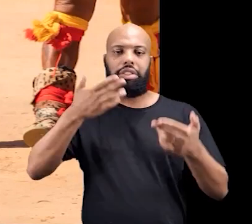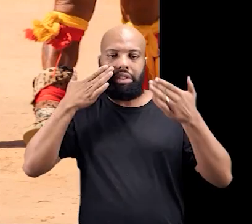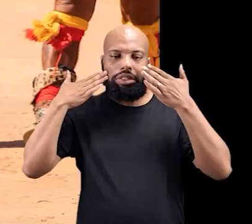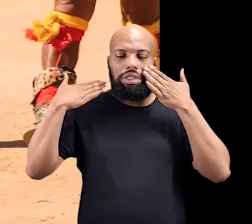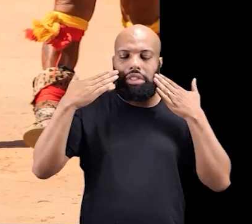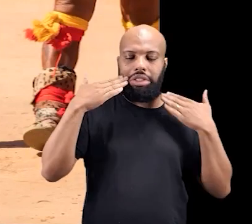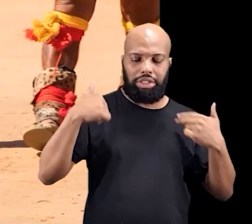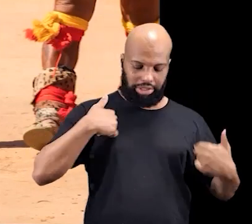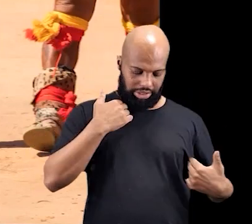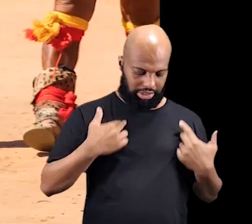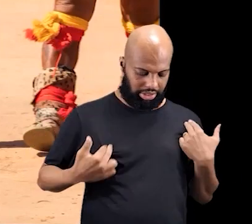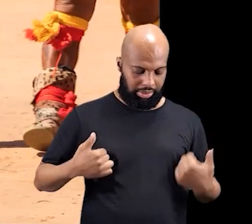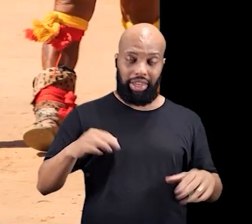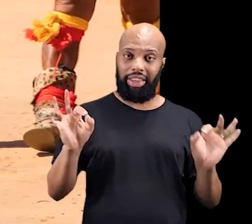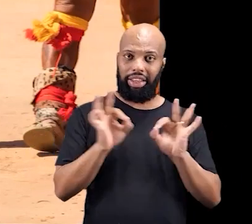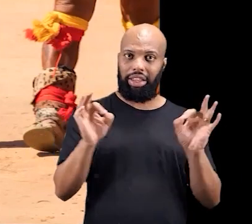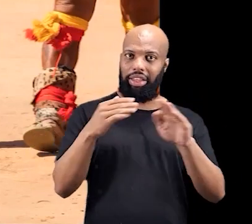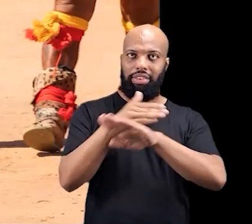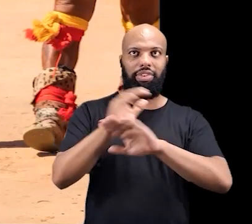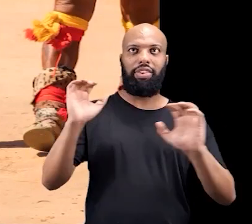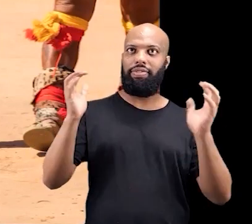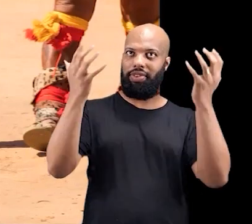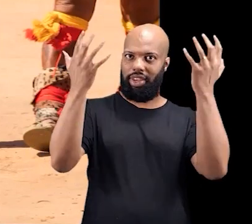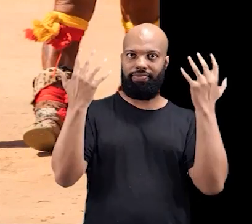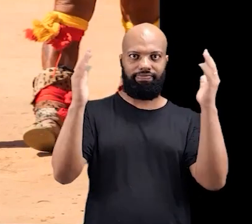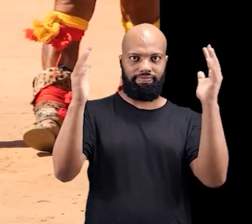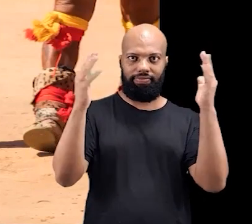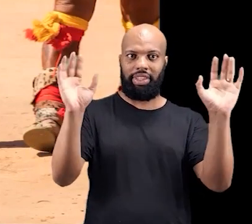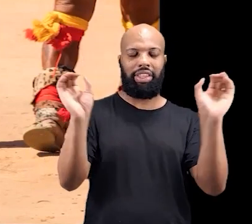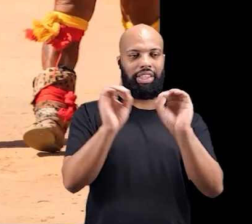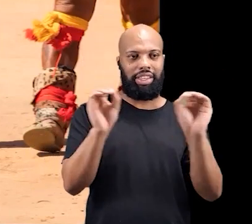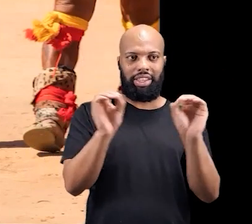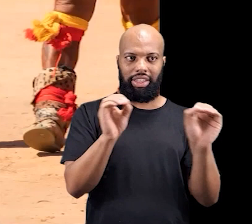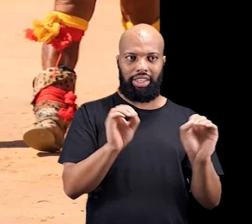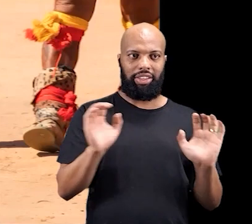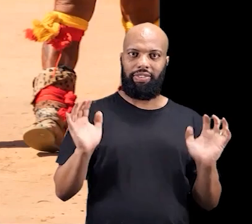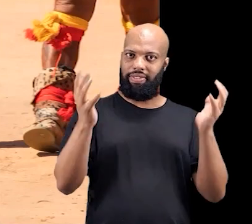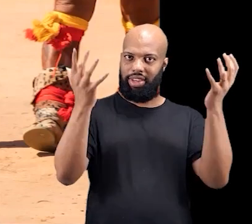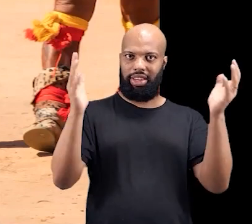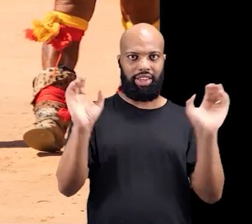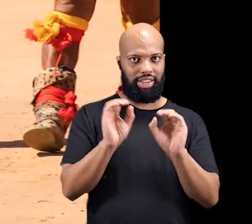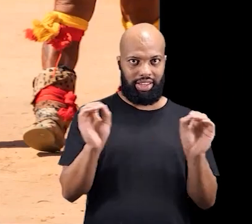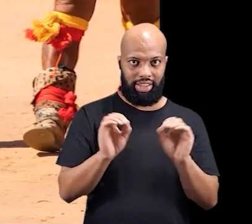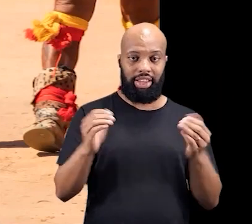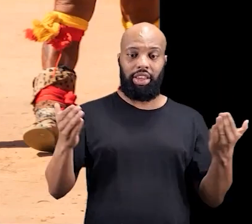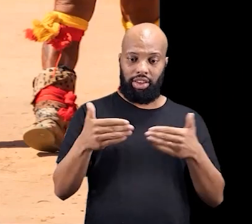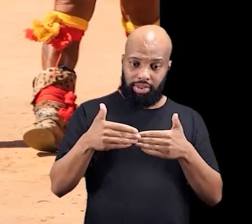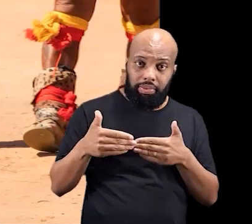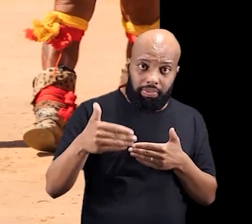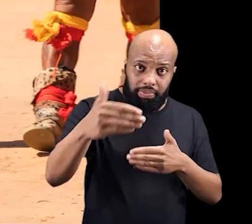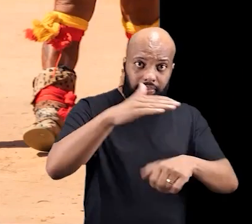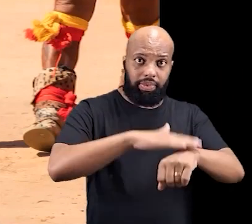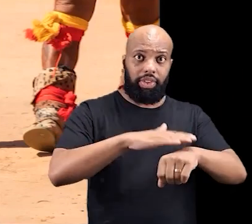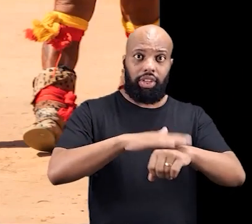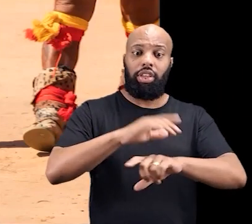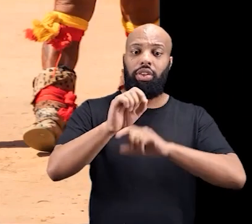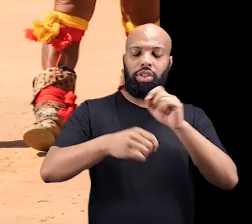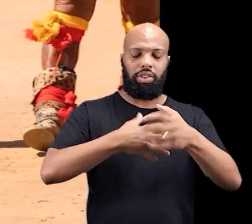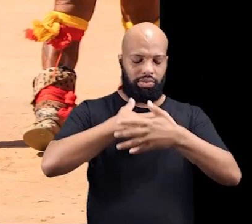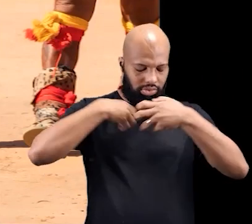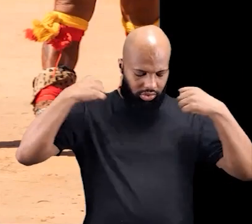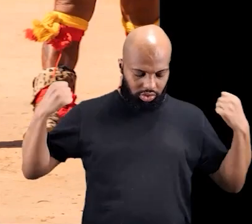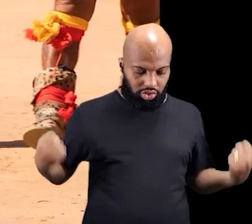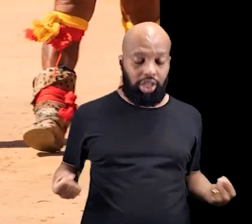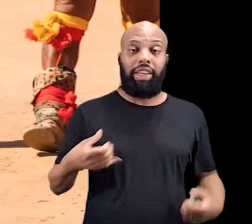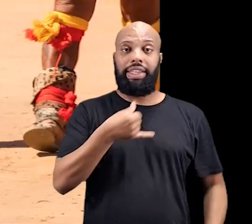dançam, não participam de celebrações festivas, rituais, né? De festividades. Então,